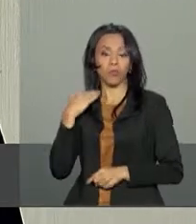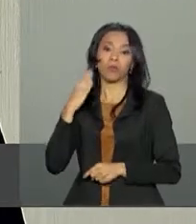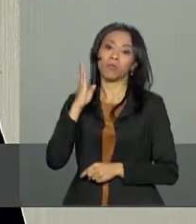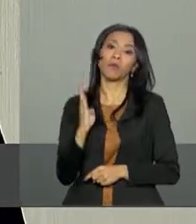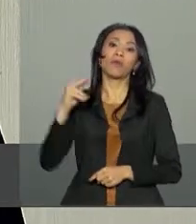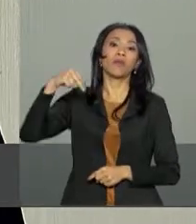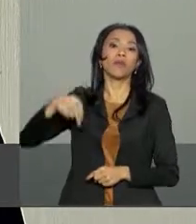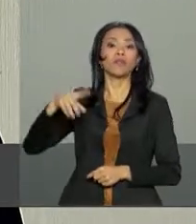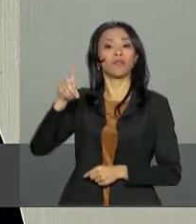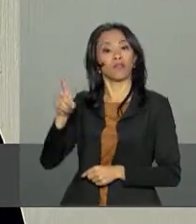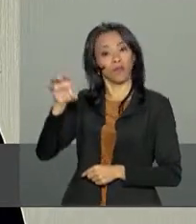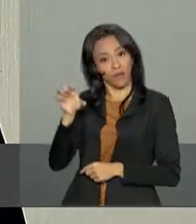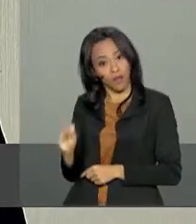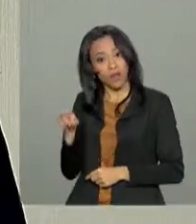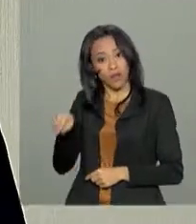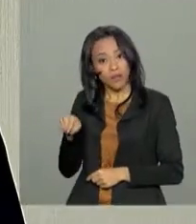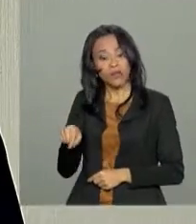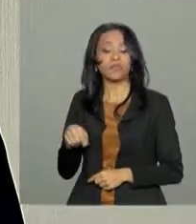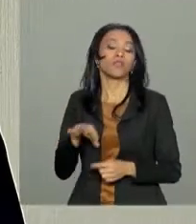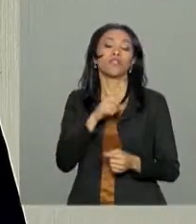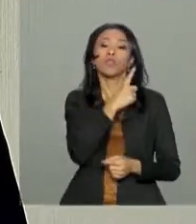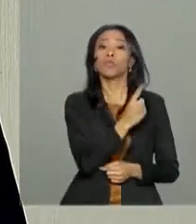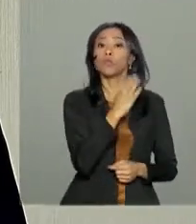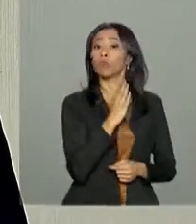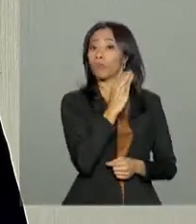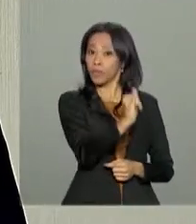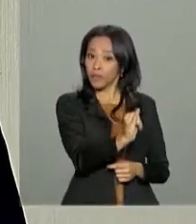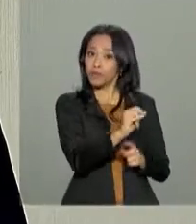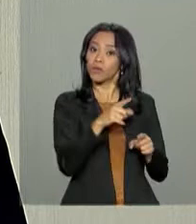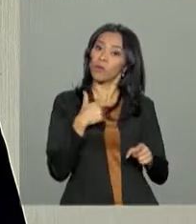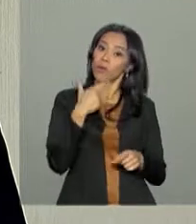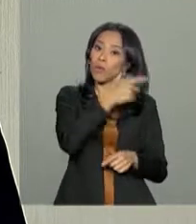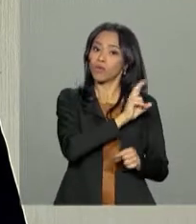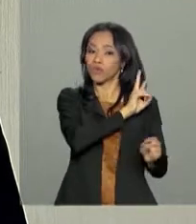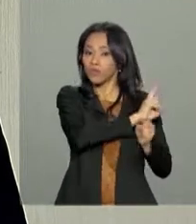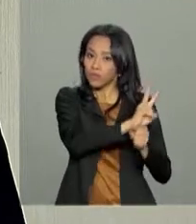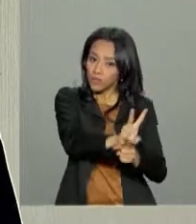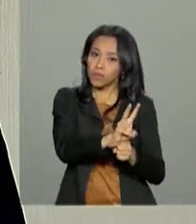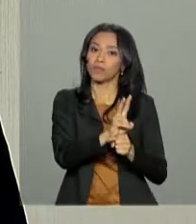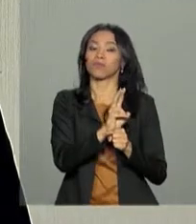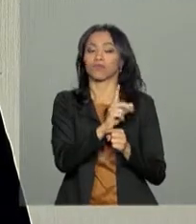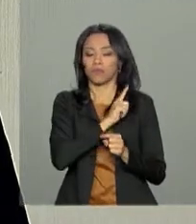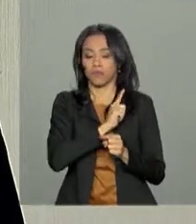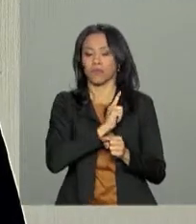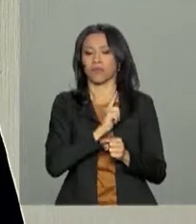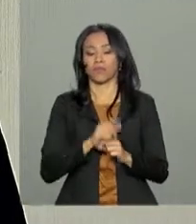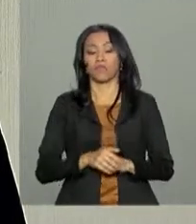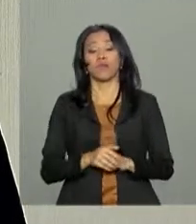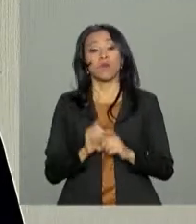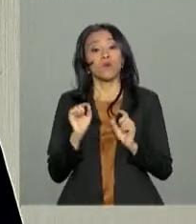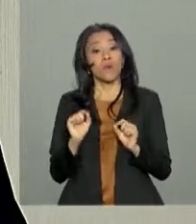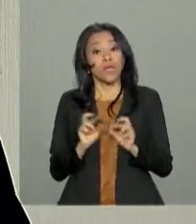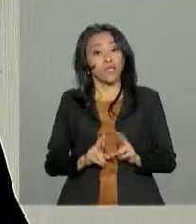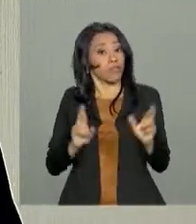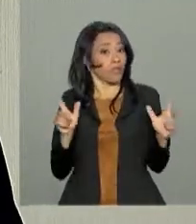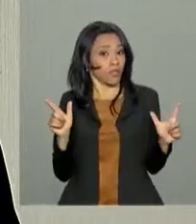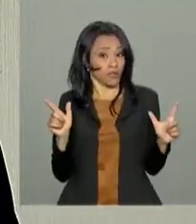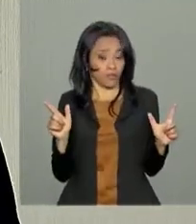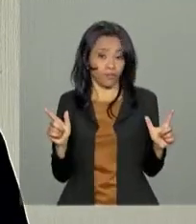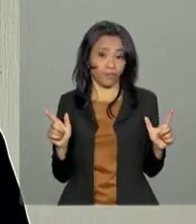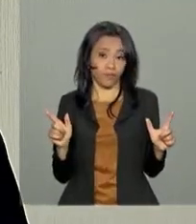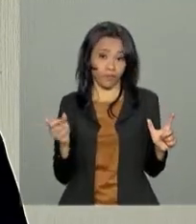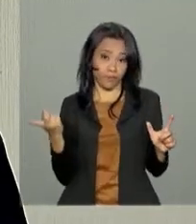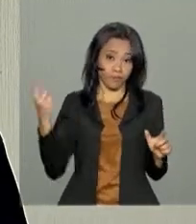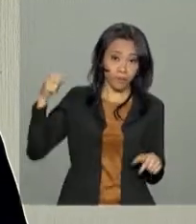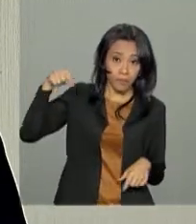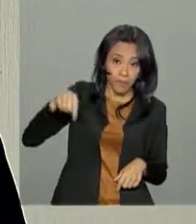R 1 bilhão por meio das linhas tradicionais do banco. A diferença é, a linha